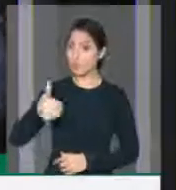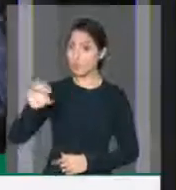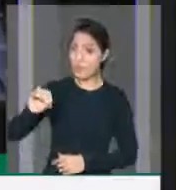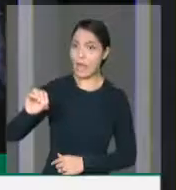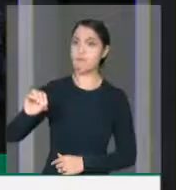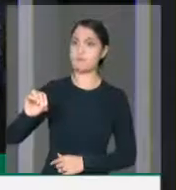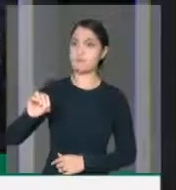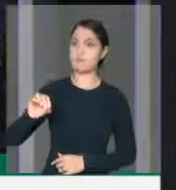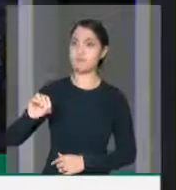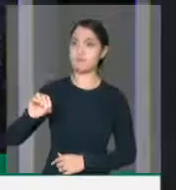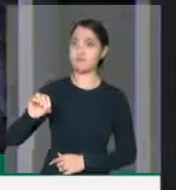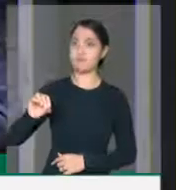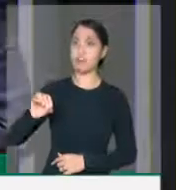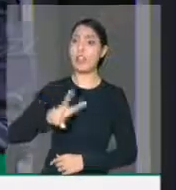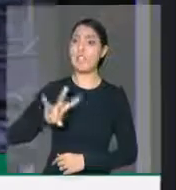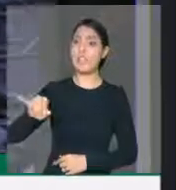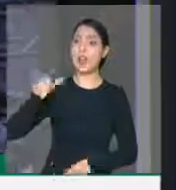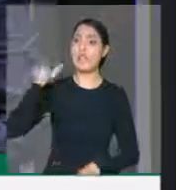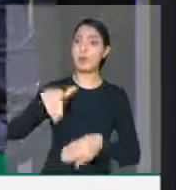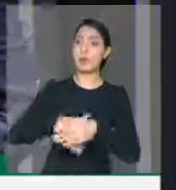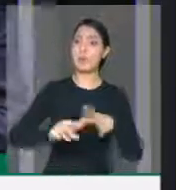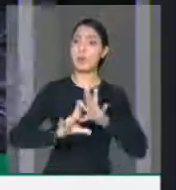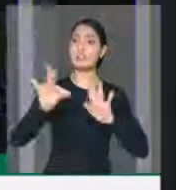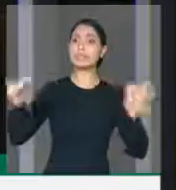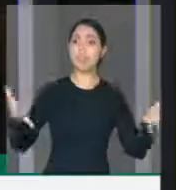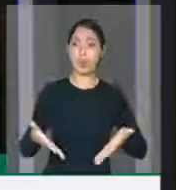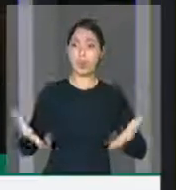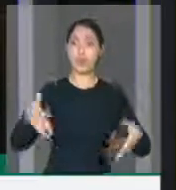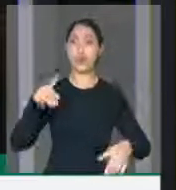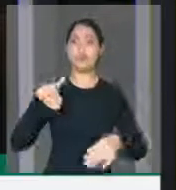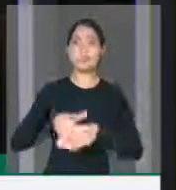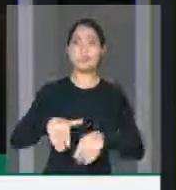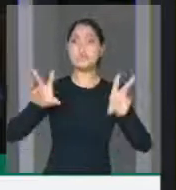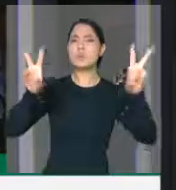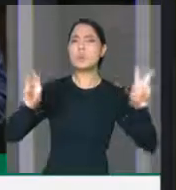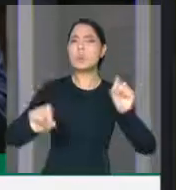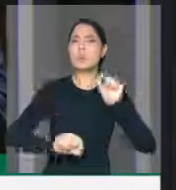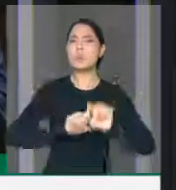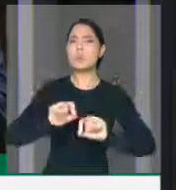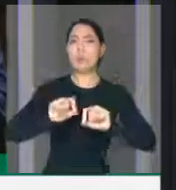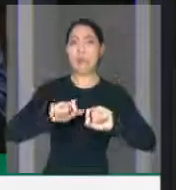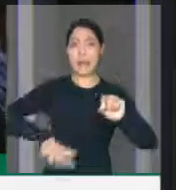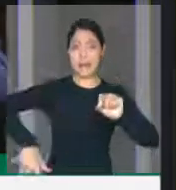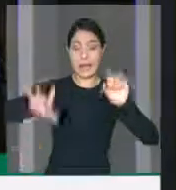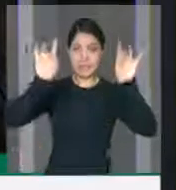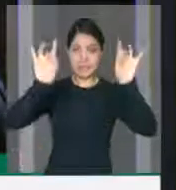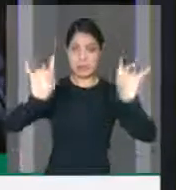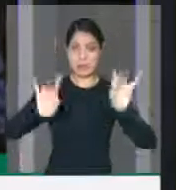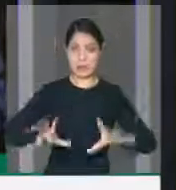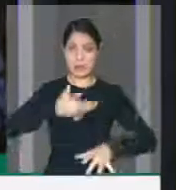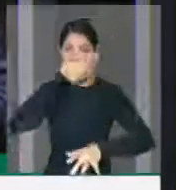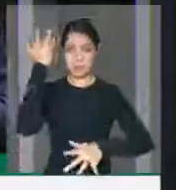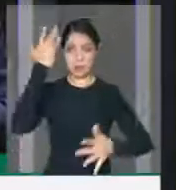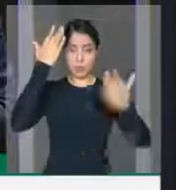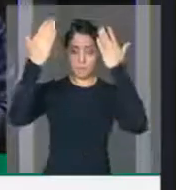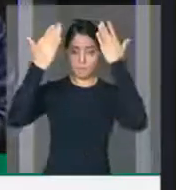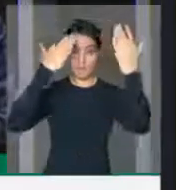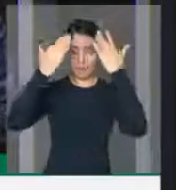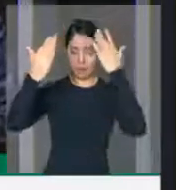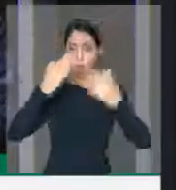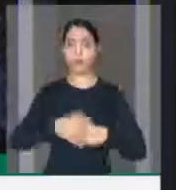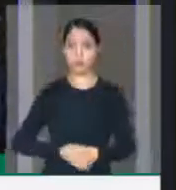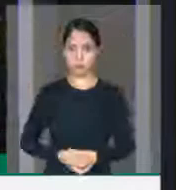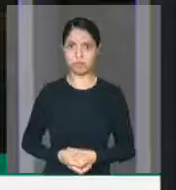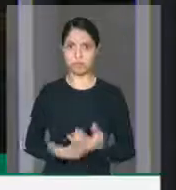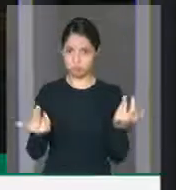plenário, que será votada em destaque hoje, que trata da especialização de psicólogos, mantendo como